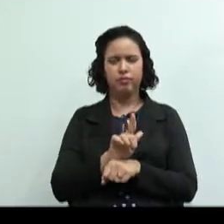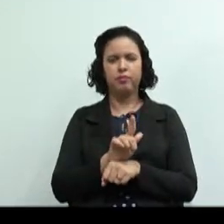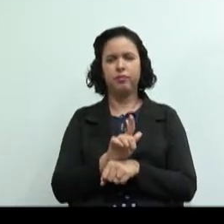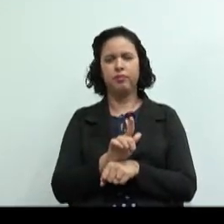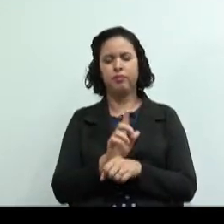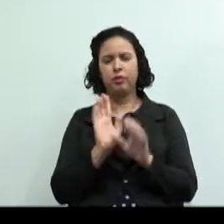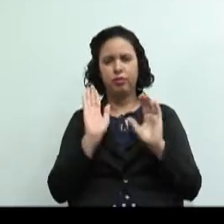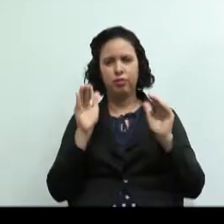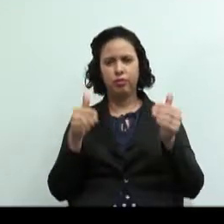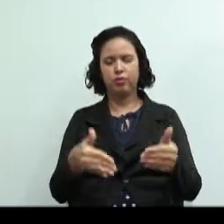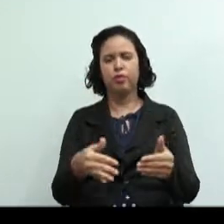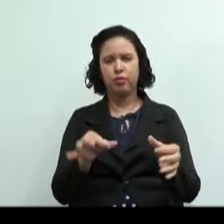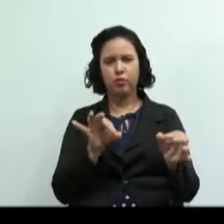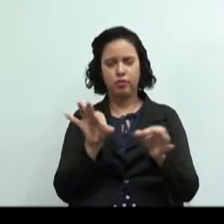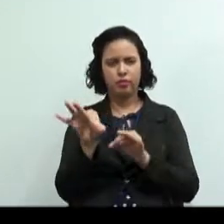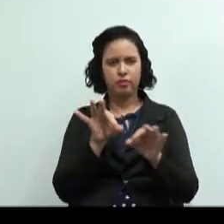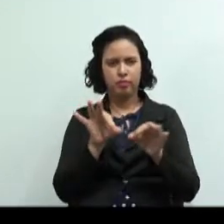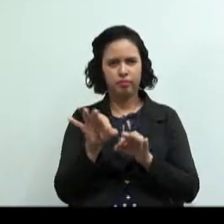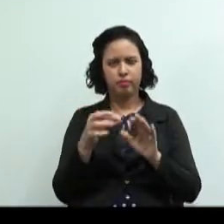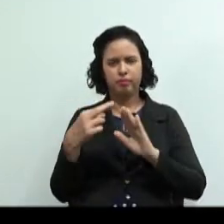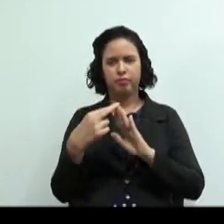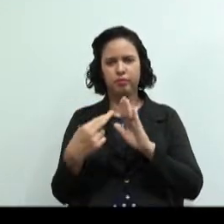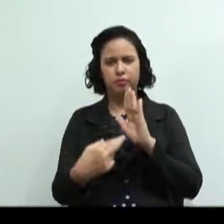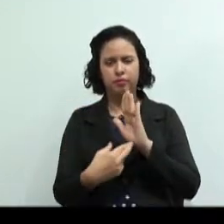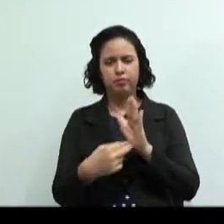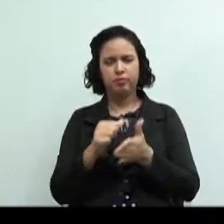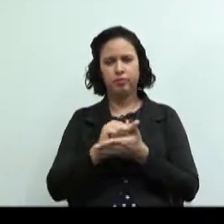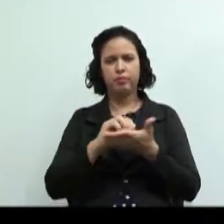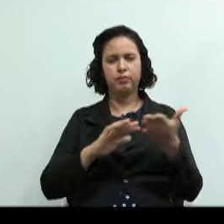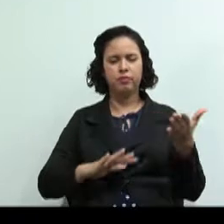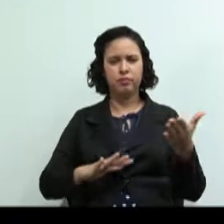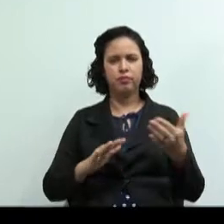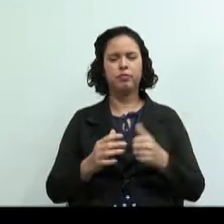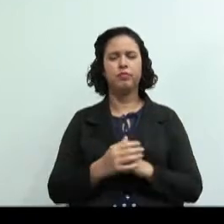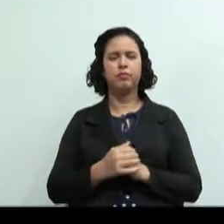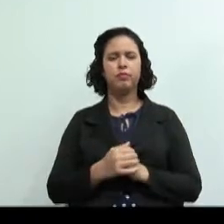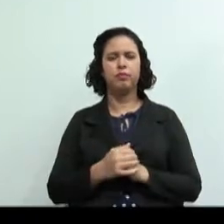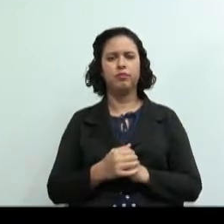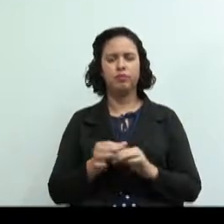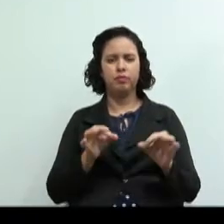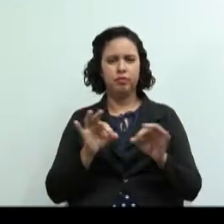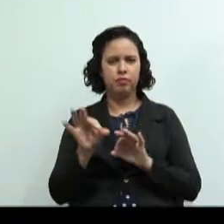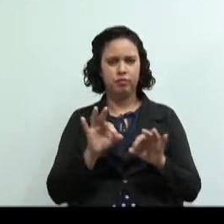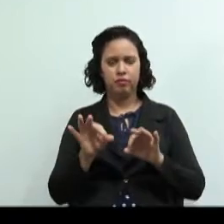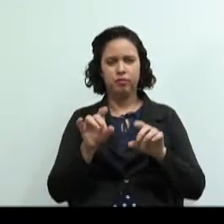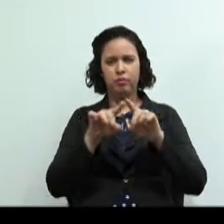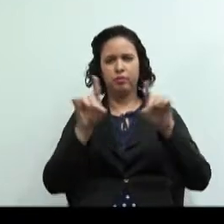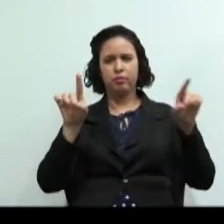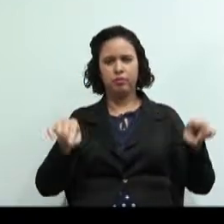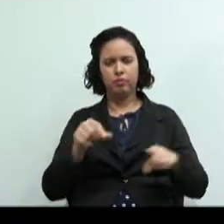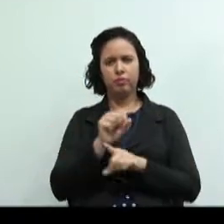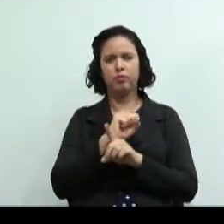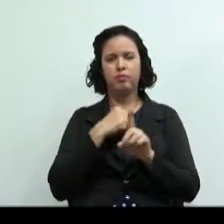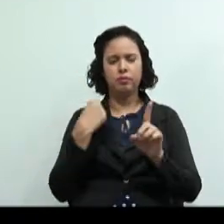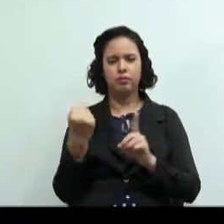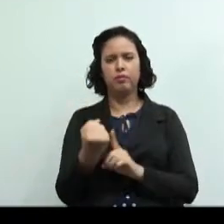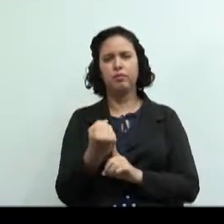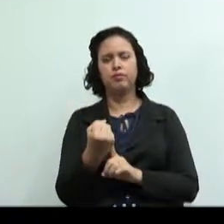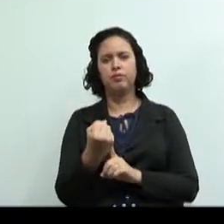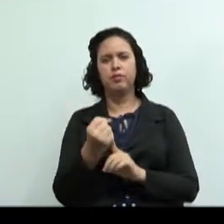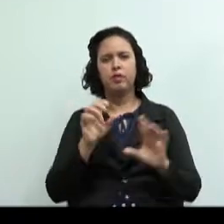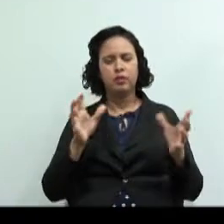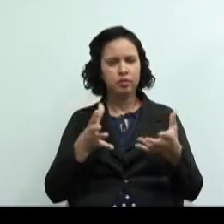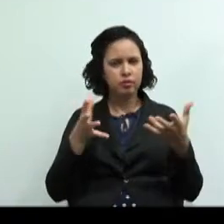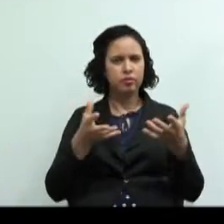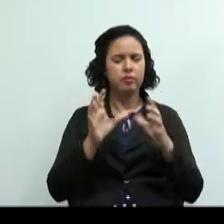organização e regularização da atividade, organização do quadro social, estímulo